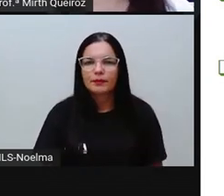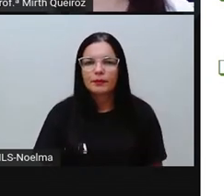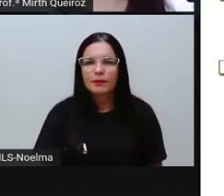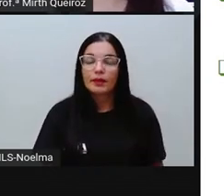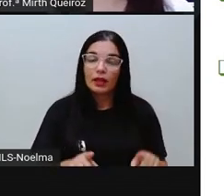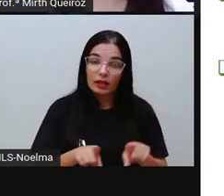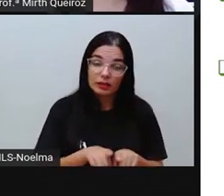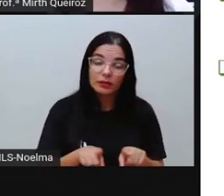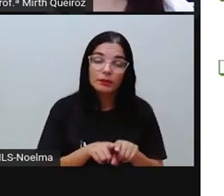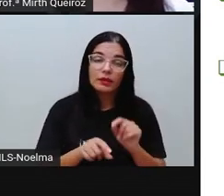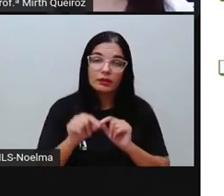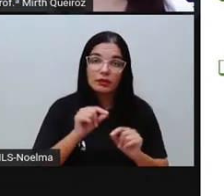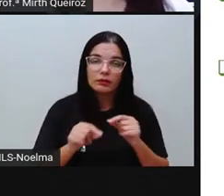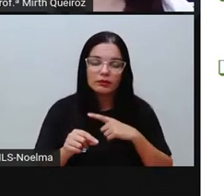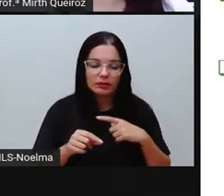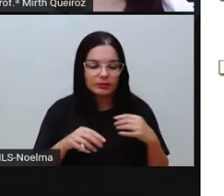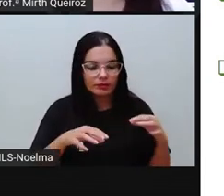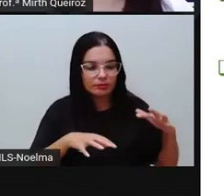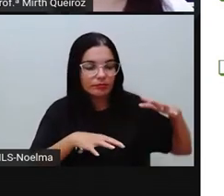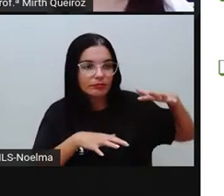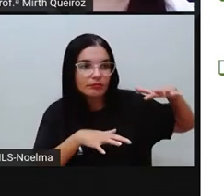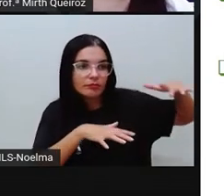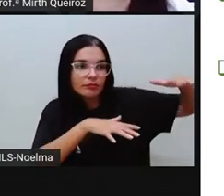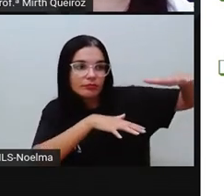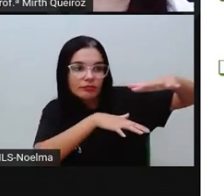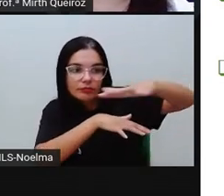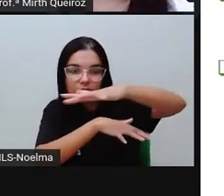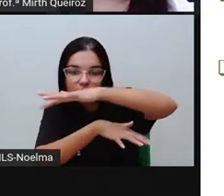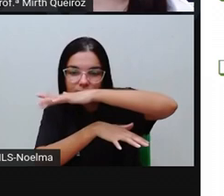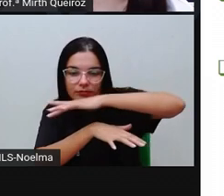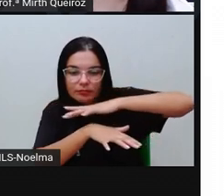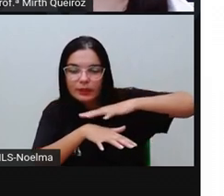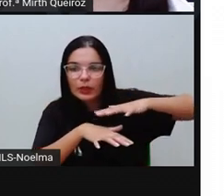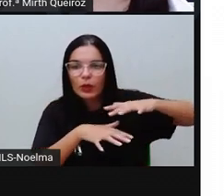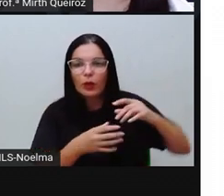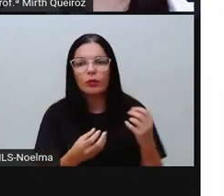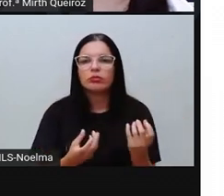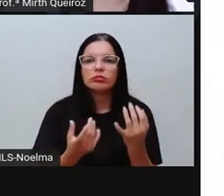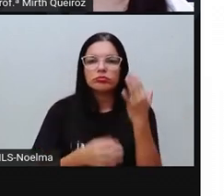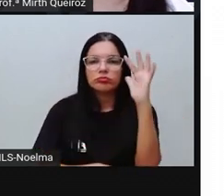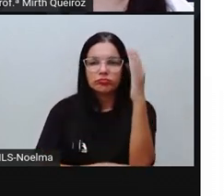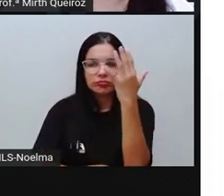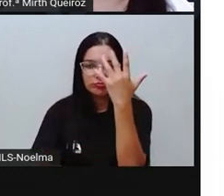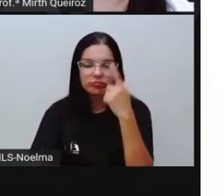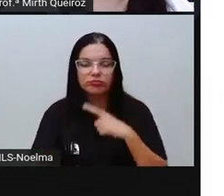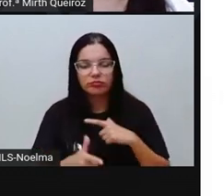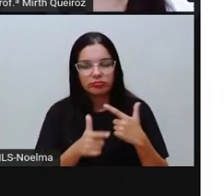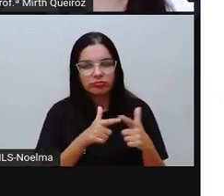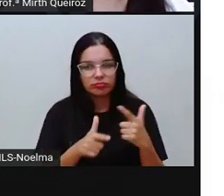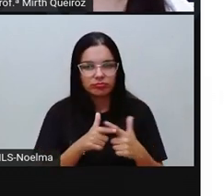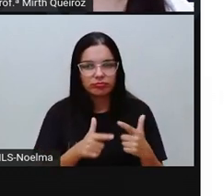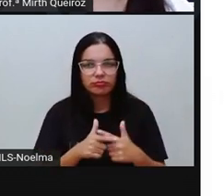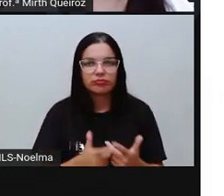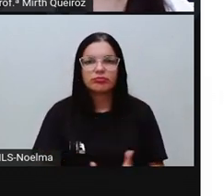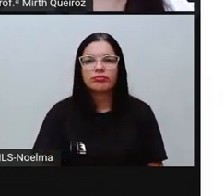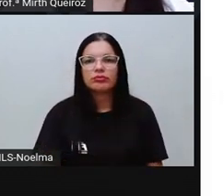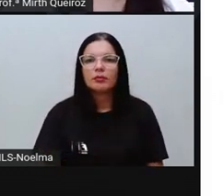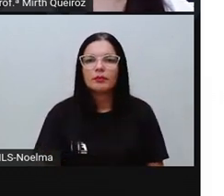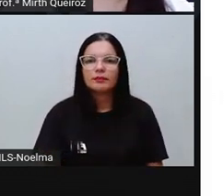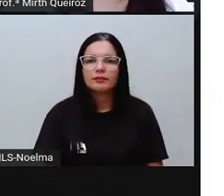houve aí essa redução da cobertura vegetal e aí vem trazendo grandes impactos aí à nossa